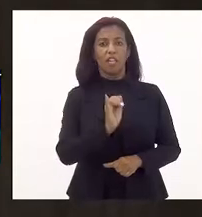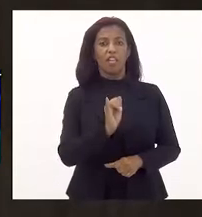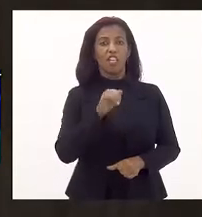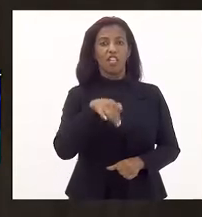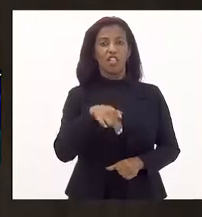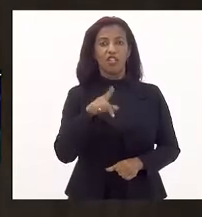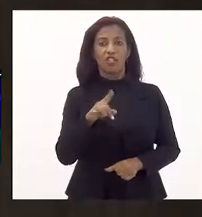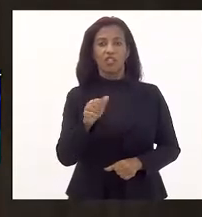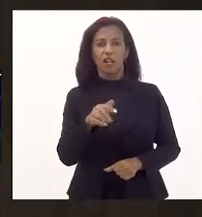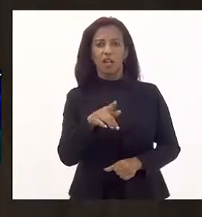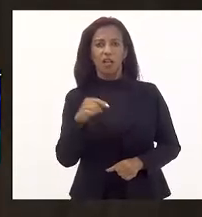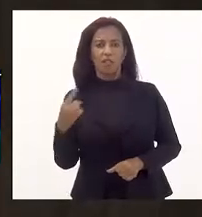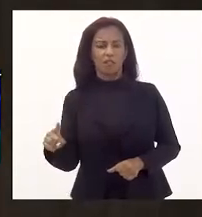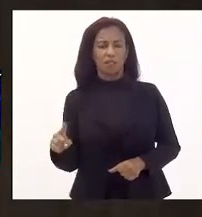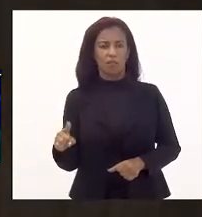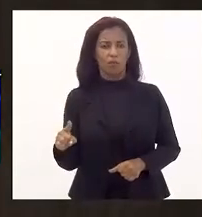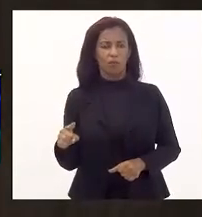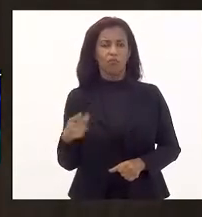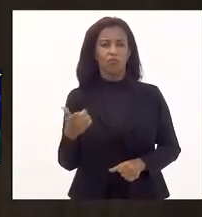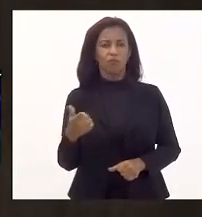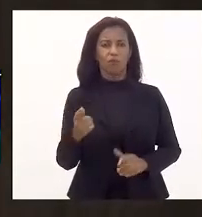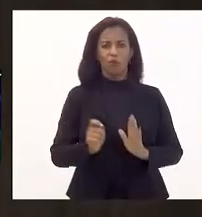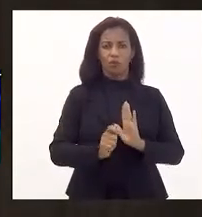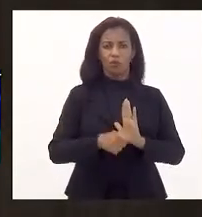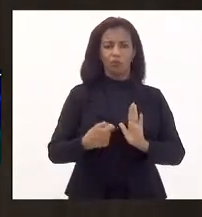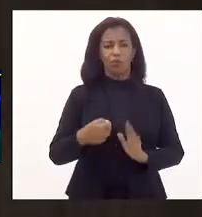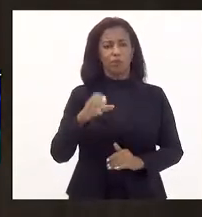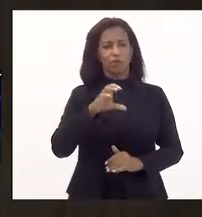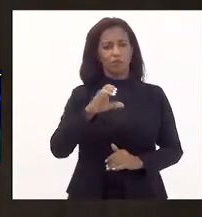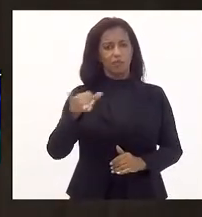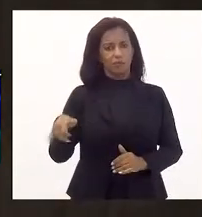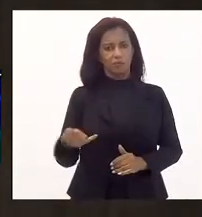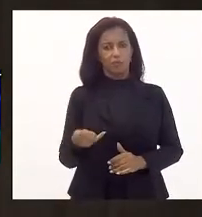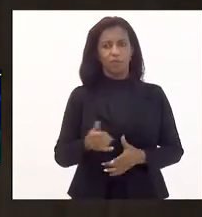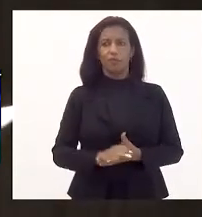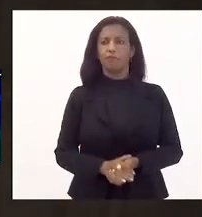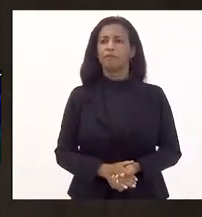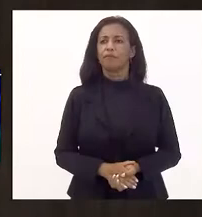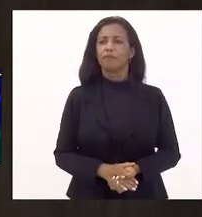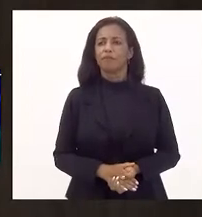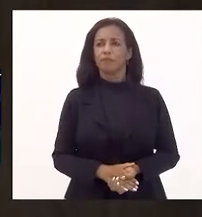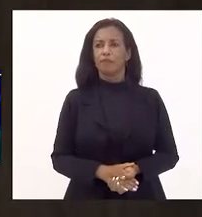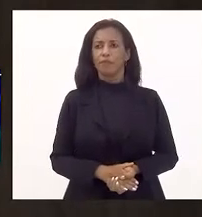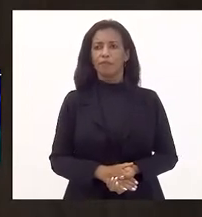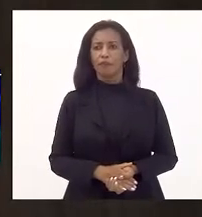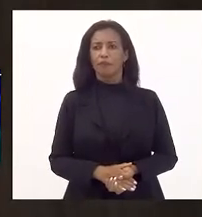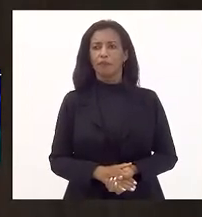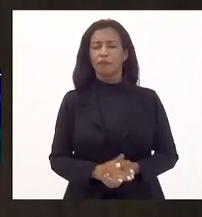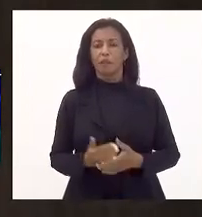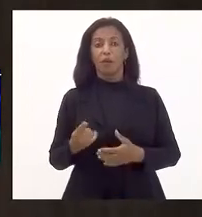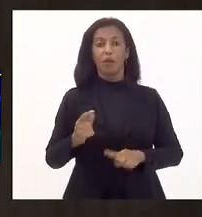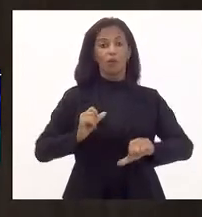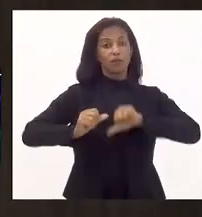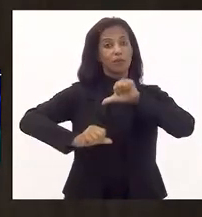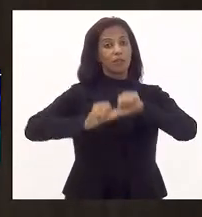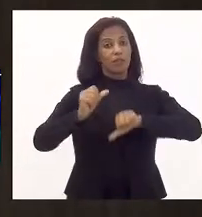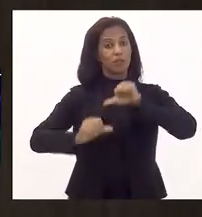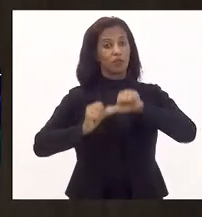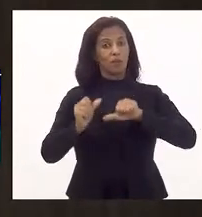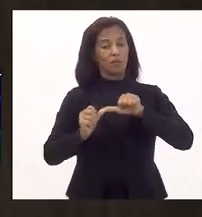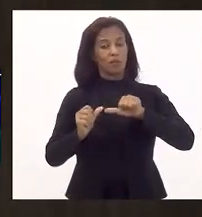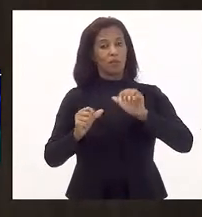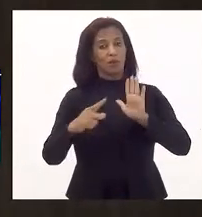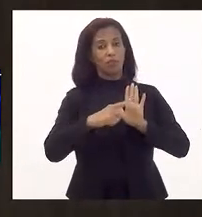com a anuência do autor e da CCJ. inconstitucionalidade, mas, na verdade, por transformação em indicação